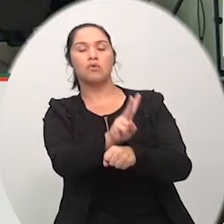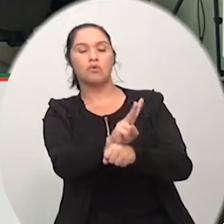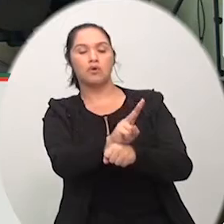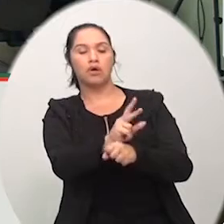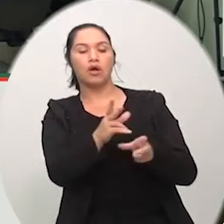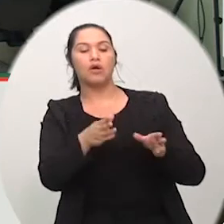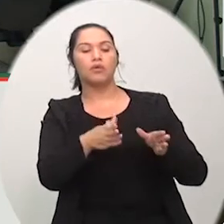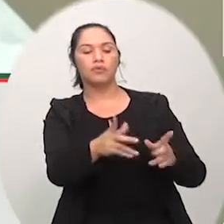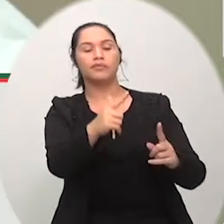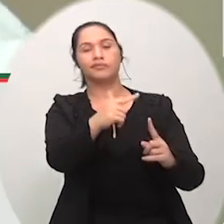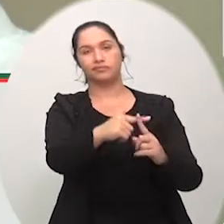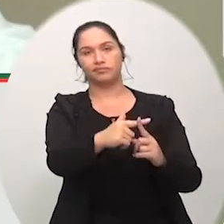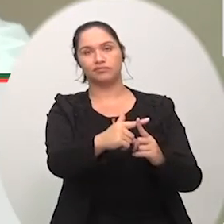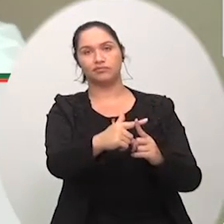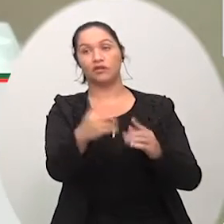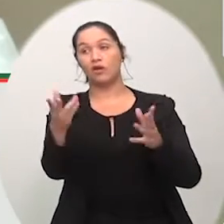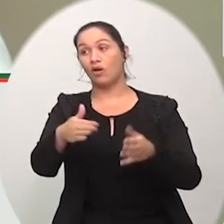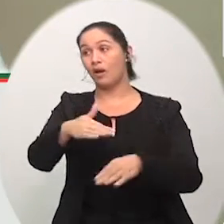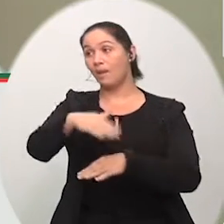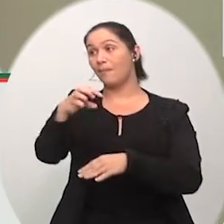Eu agradeço, vereador Tito.